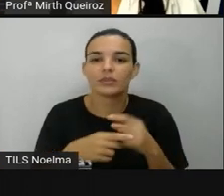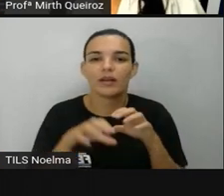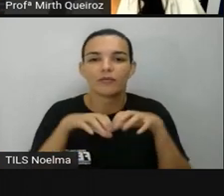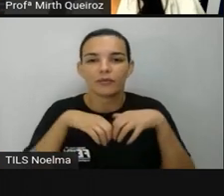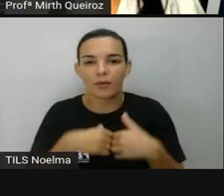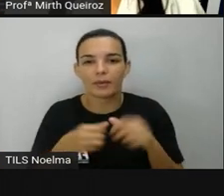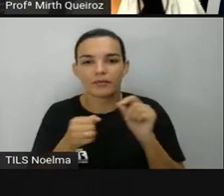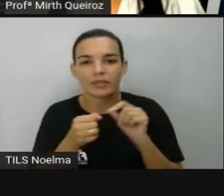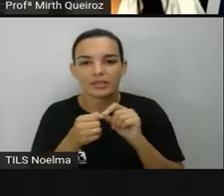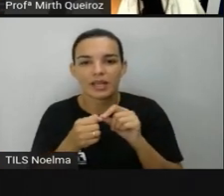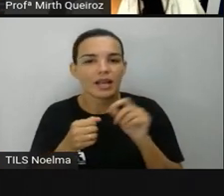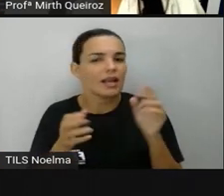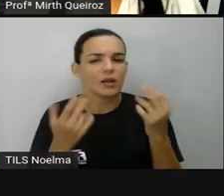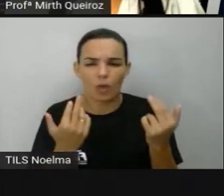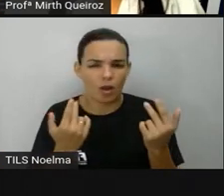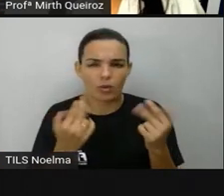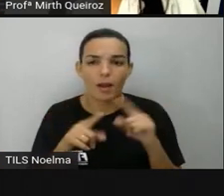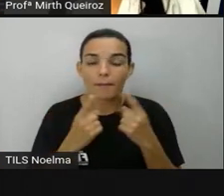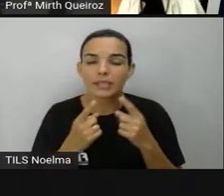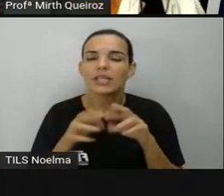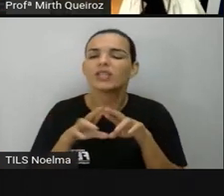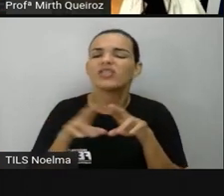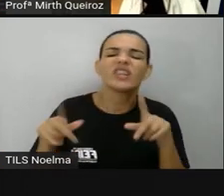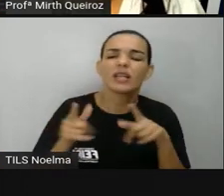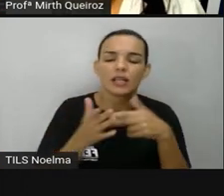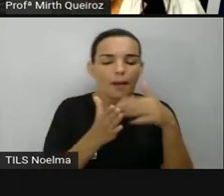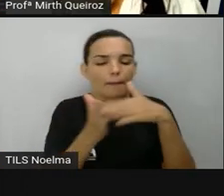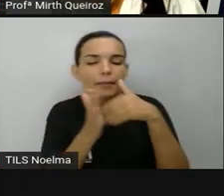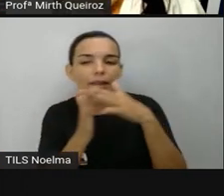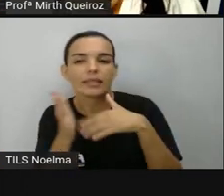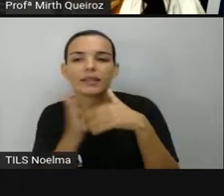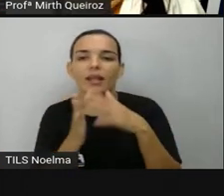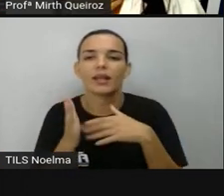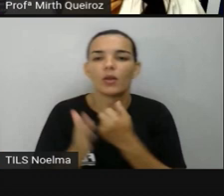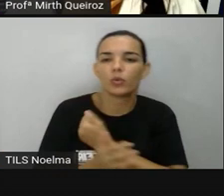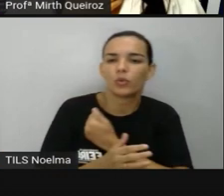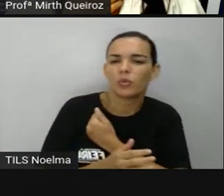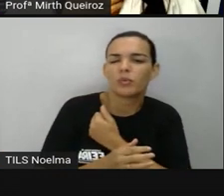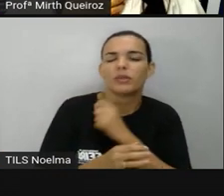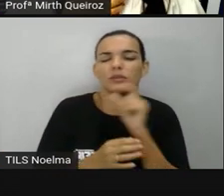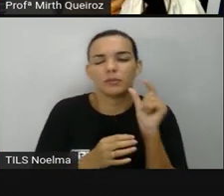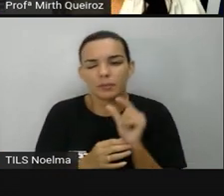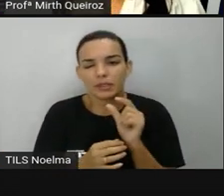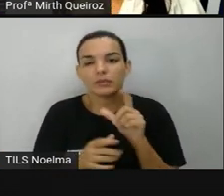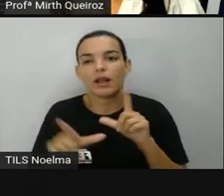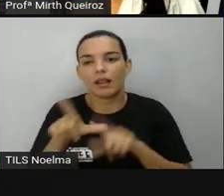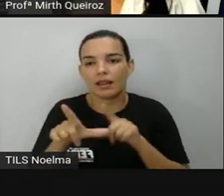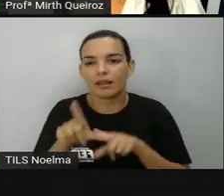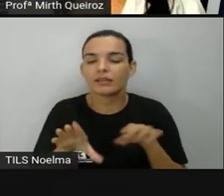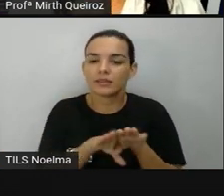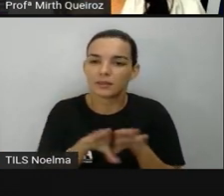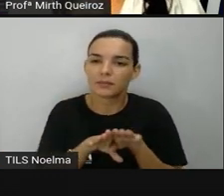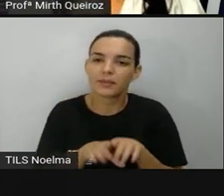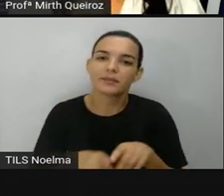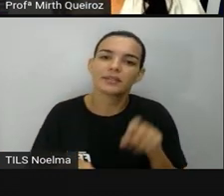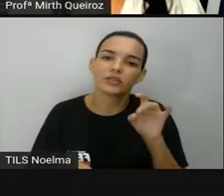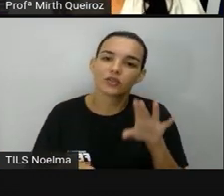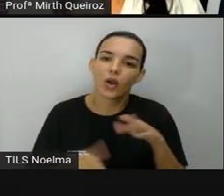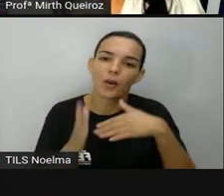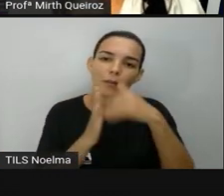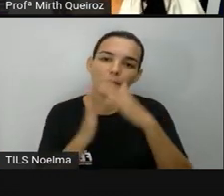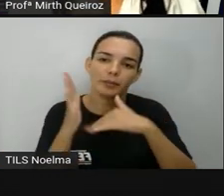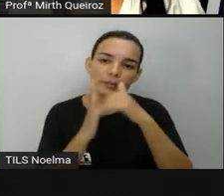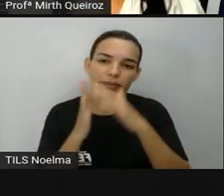fazer, né? É da mesma forma, porém, utilizando menos numerações, menos letras. E utilizando